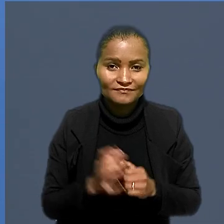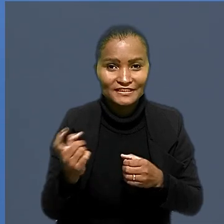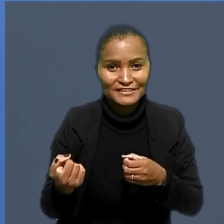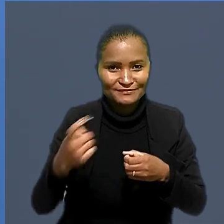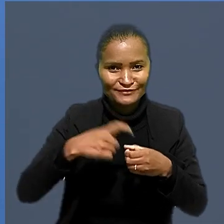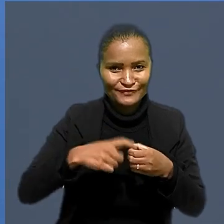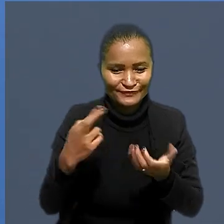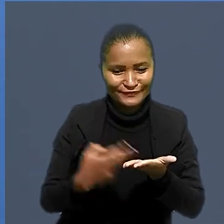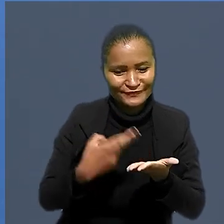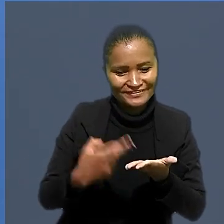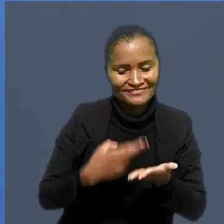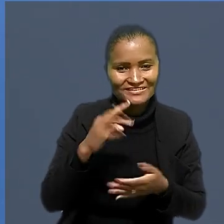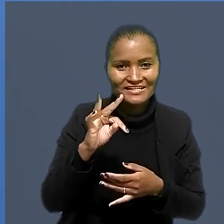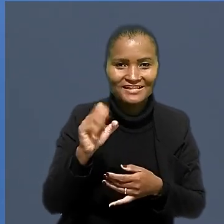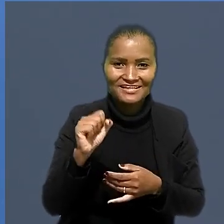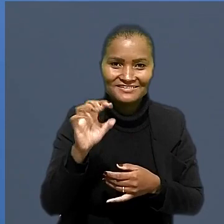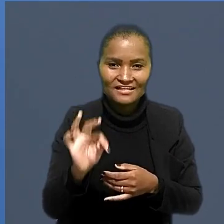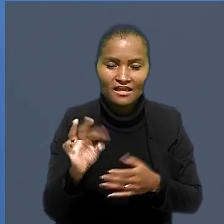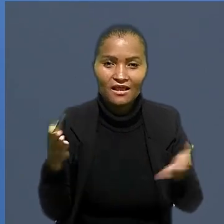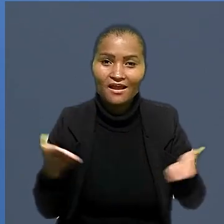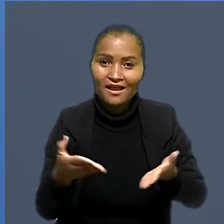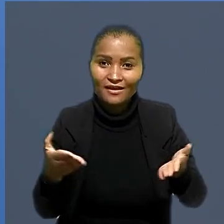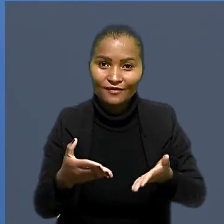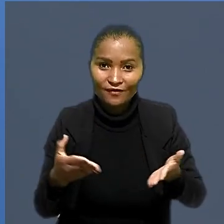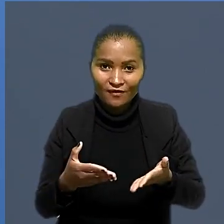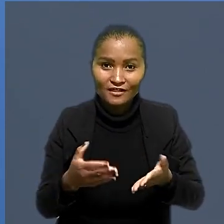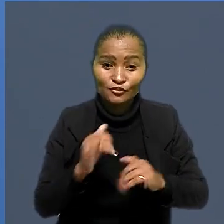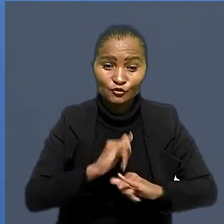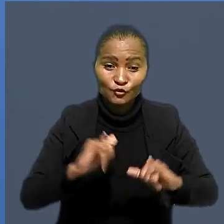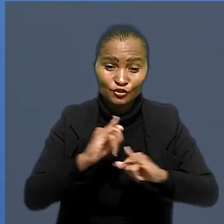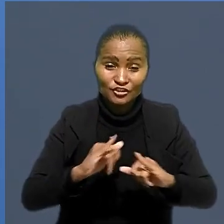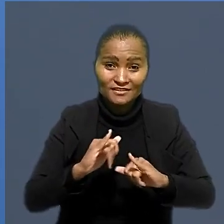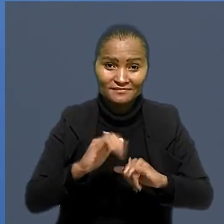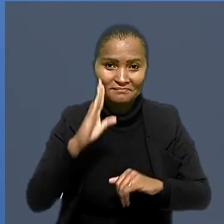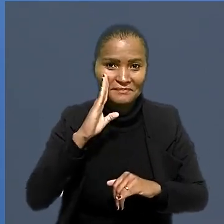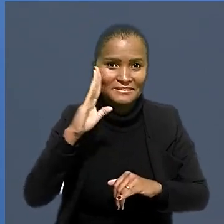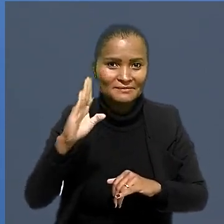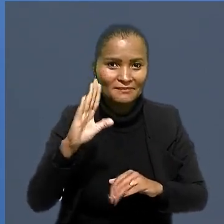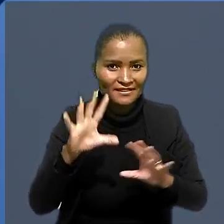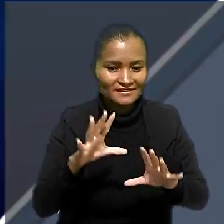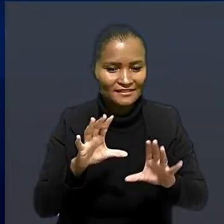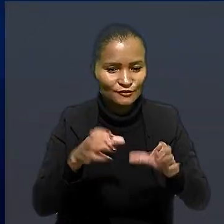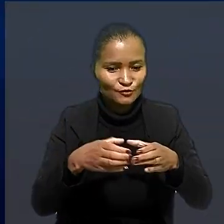Estamos de volta com Revista TST. Fique agora com os destaques das turmas do Tribunal.